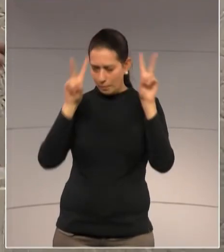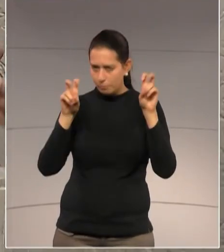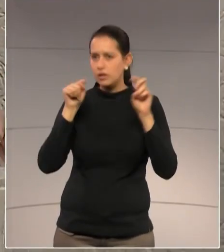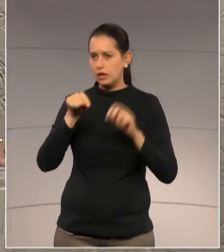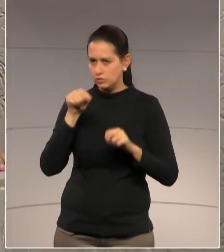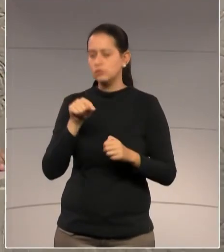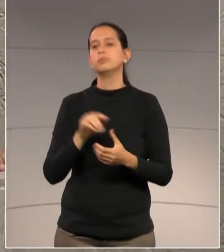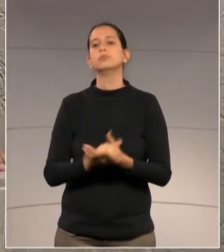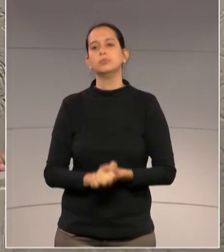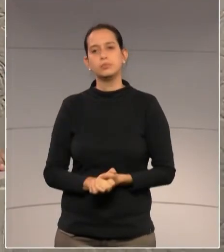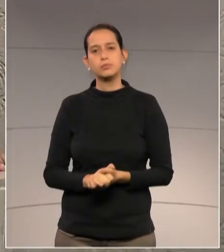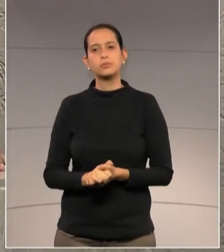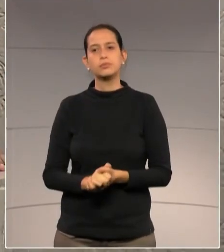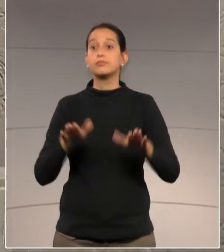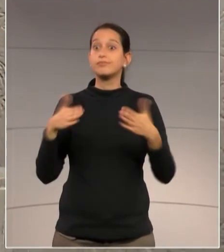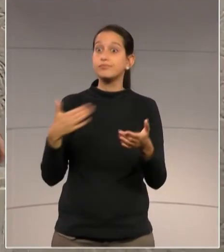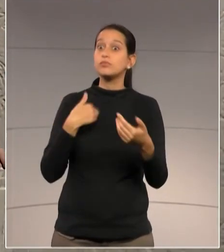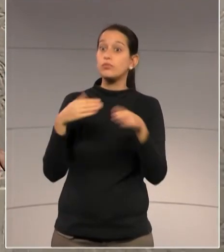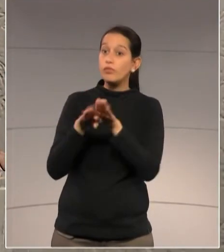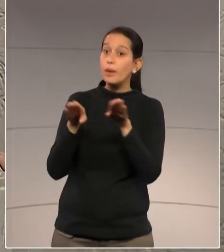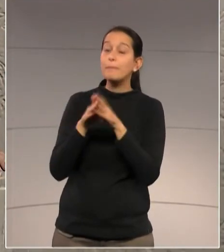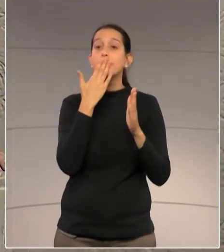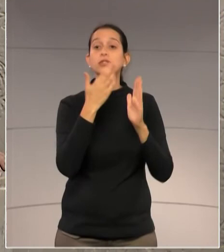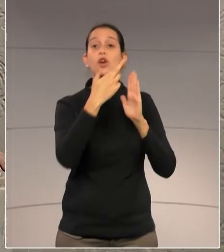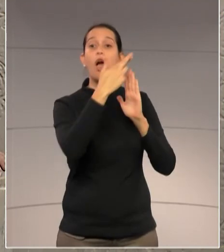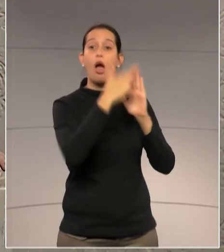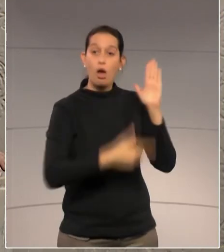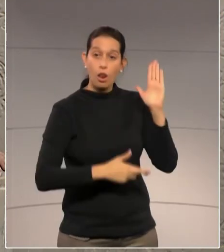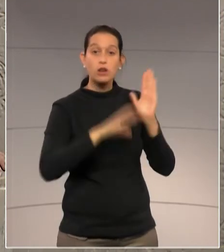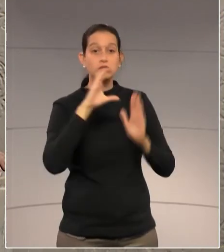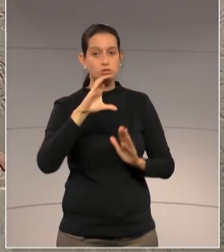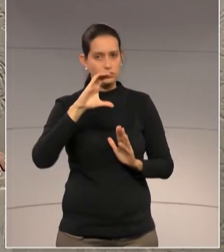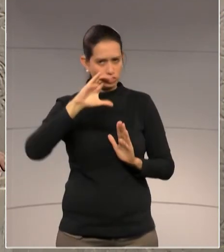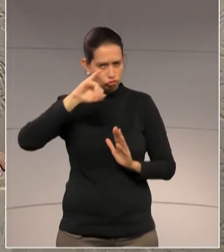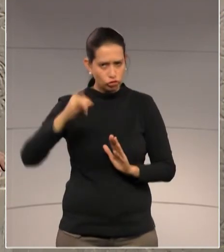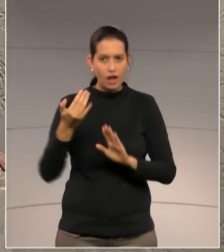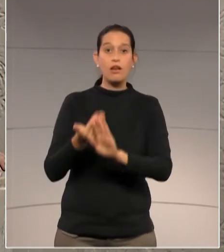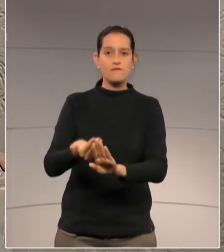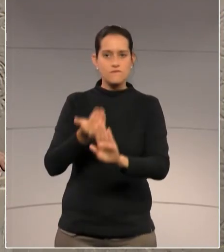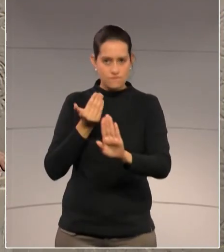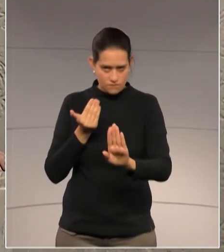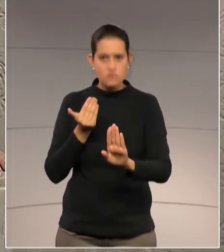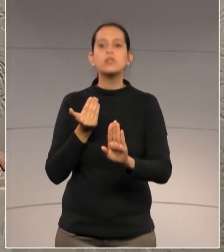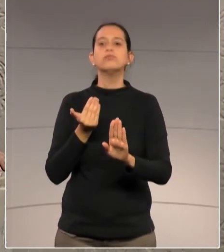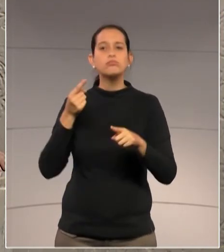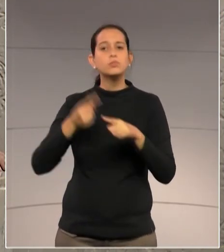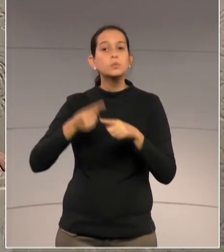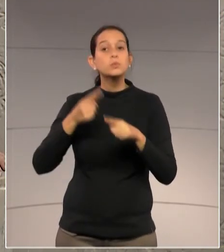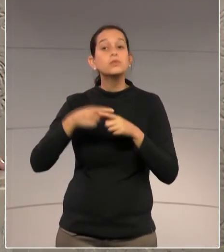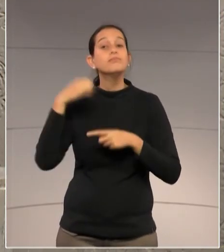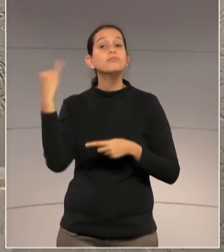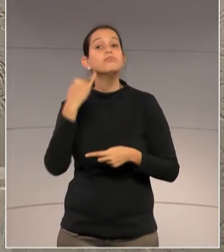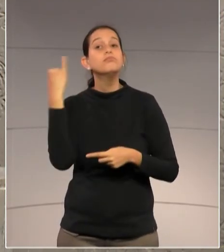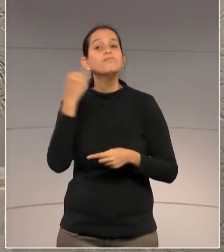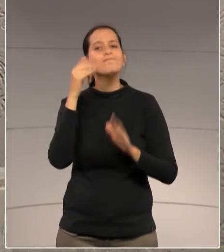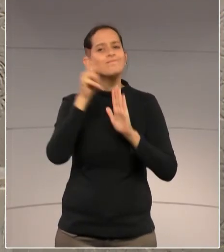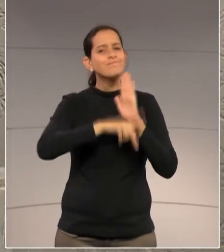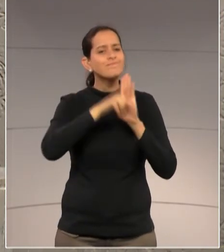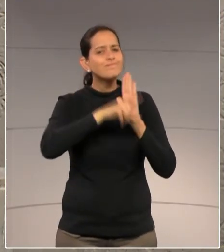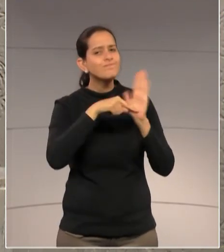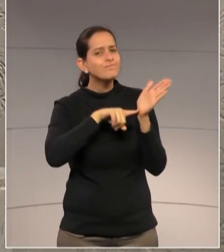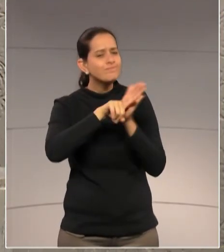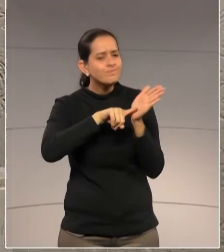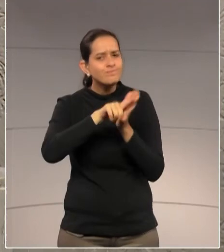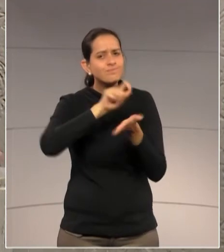deixei, avoquei o projeto como relator, deixei a presidência da CCJ momentaneamente, justamente pela importância do projeto e para trazer